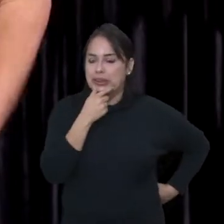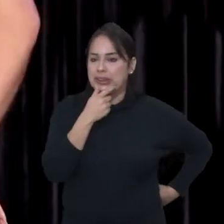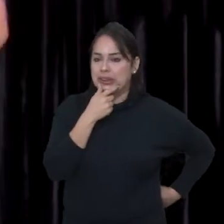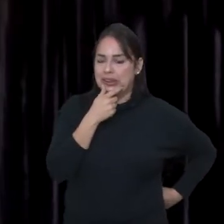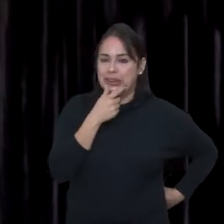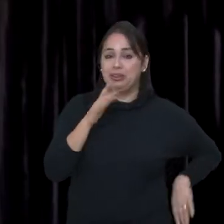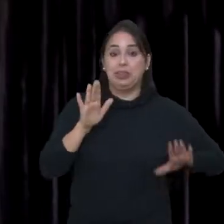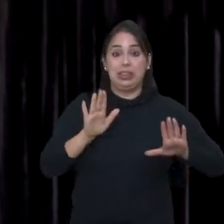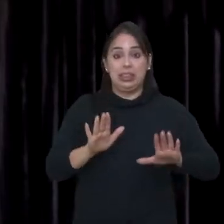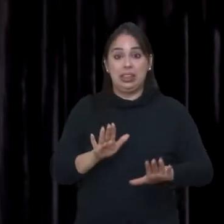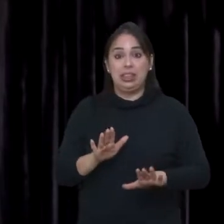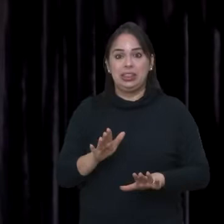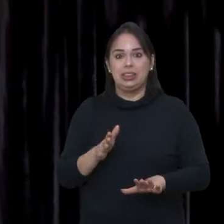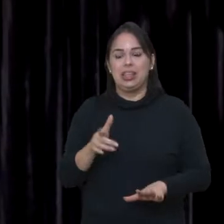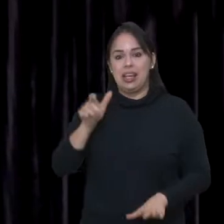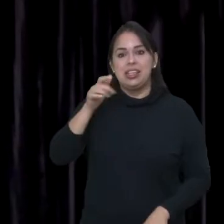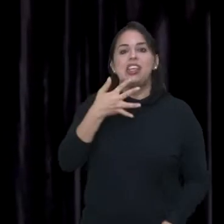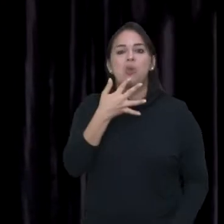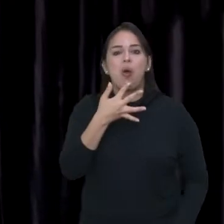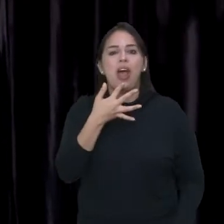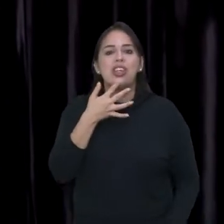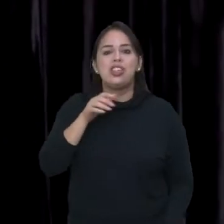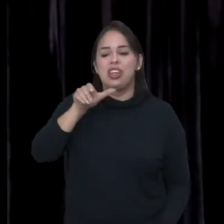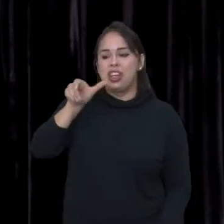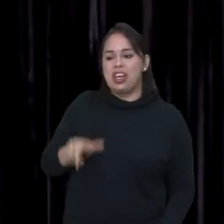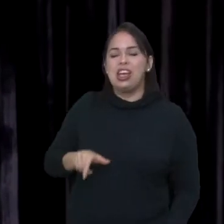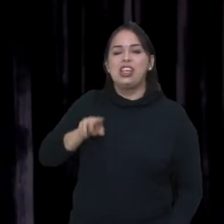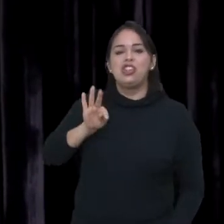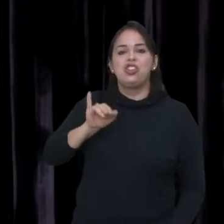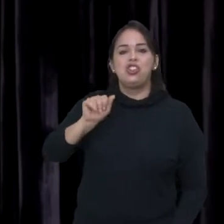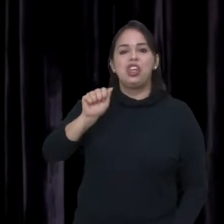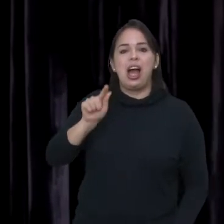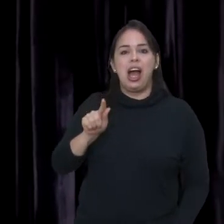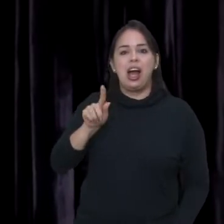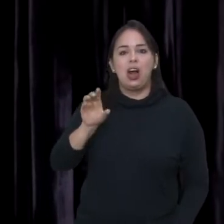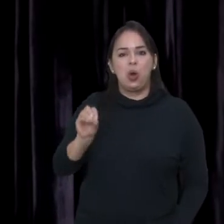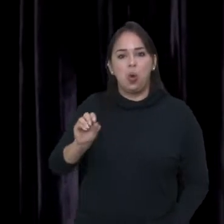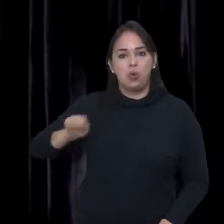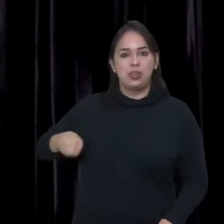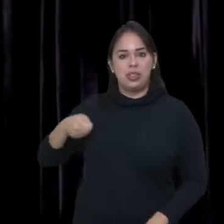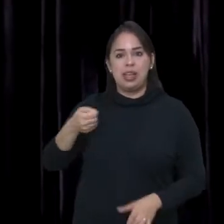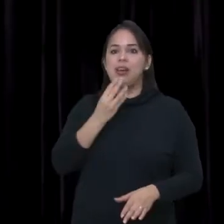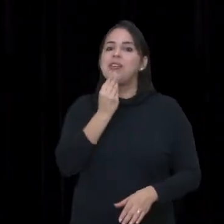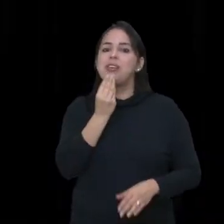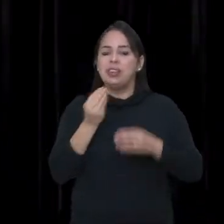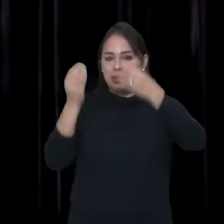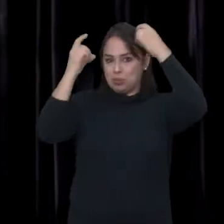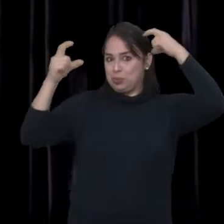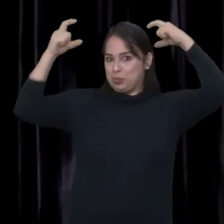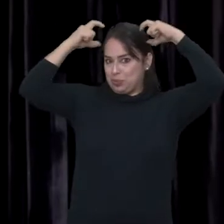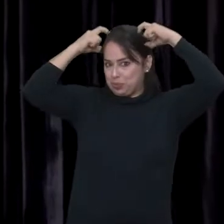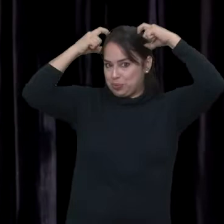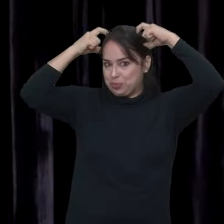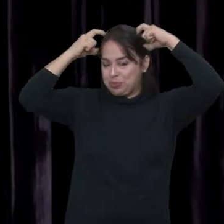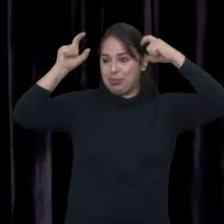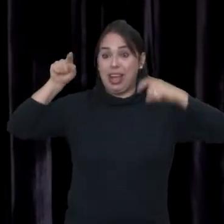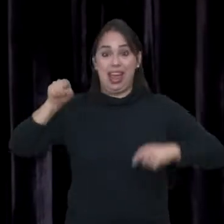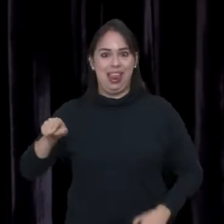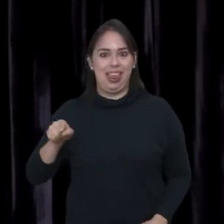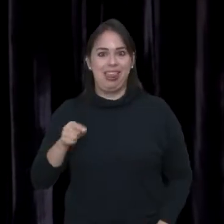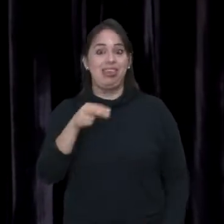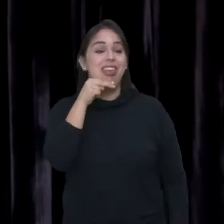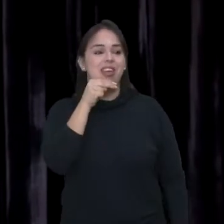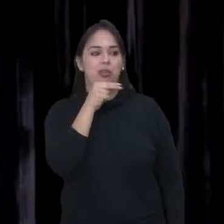Parabéns. Mas pra quem não sabe, sabe quem que é o Tiago Abravanel? Sim. Não sabe quem que o Tiago Abravanel. Tiago Abravanel, ele é